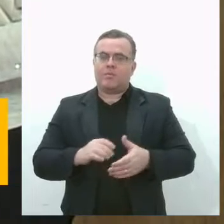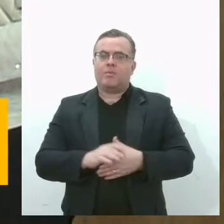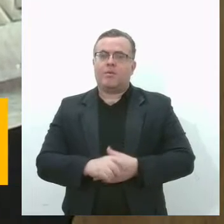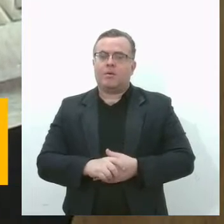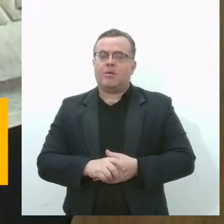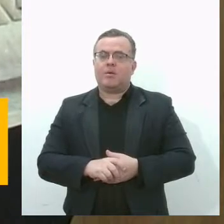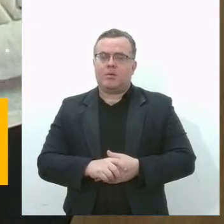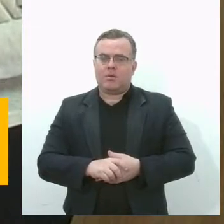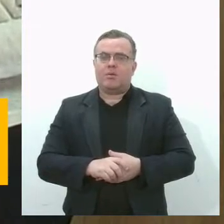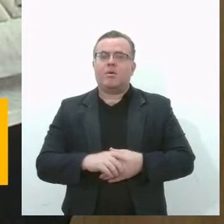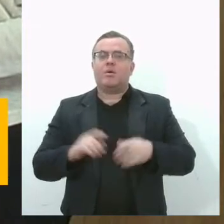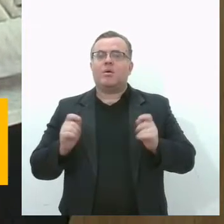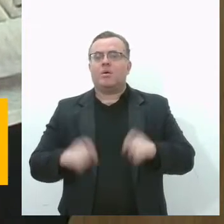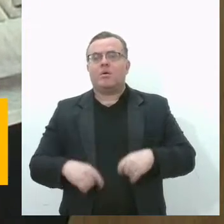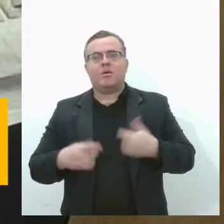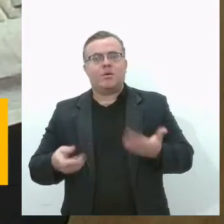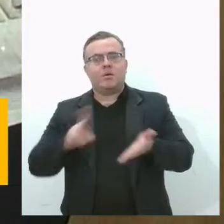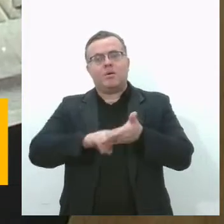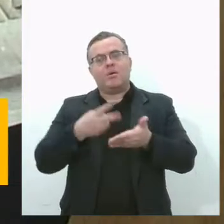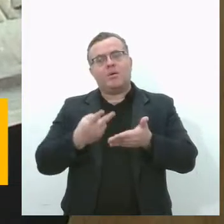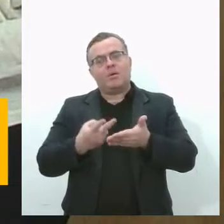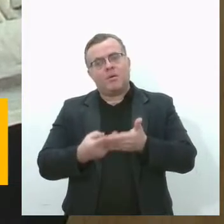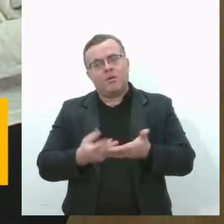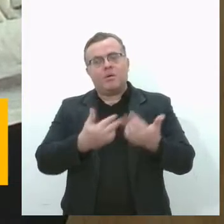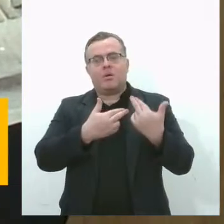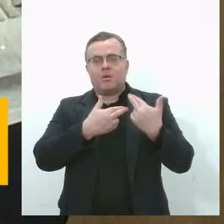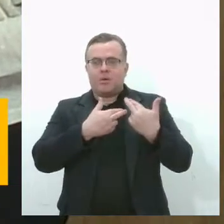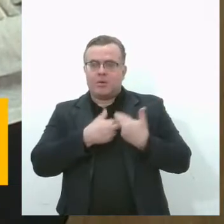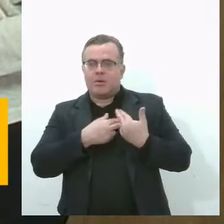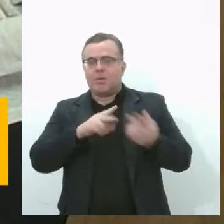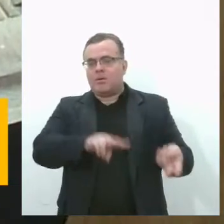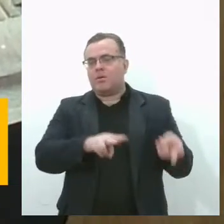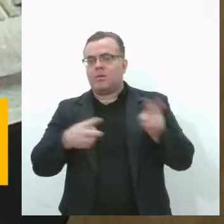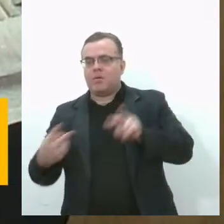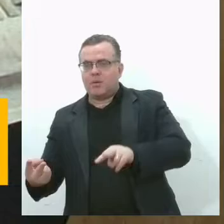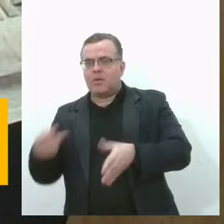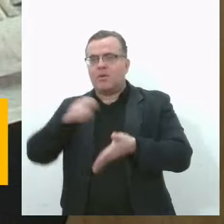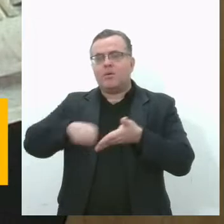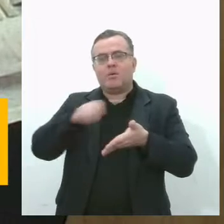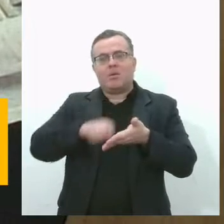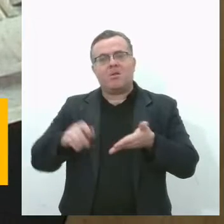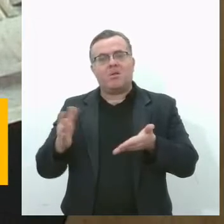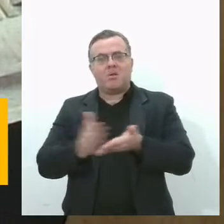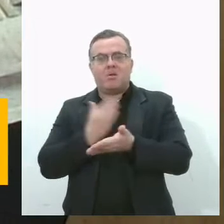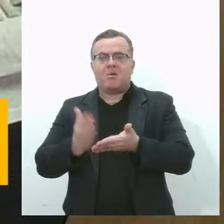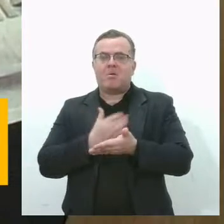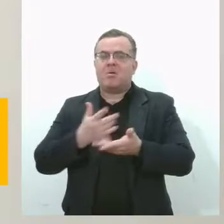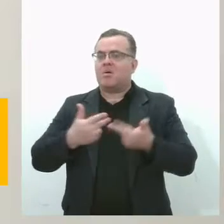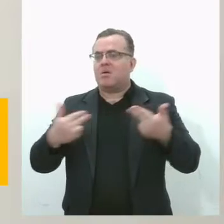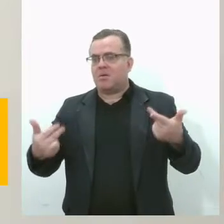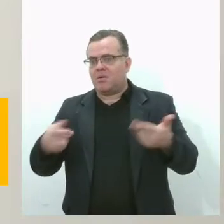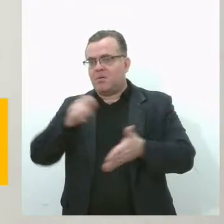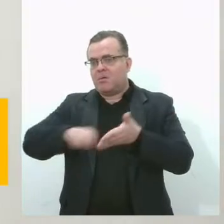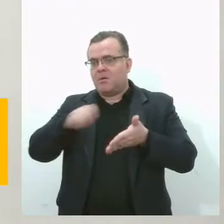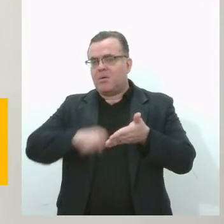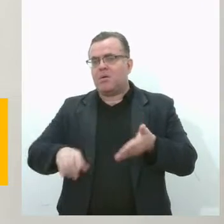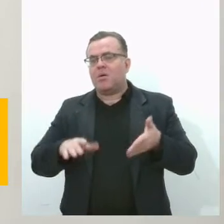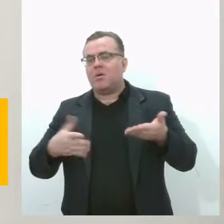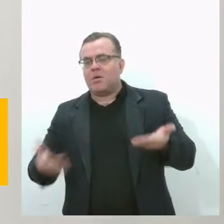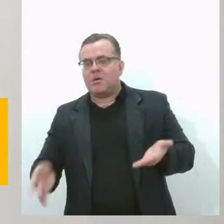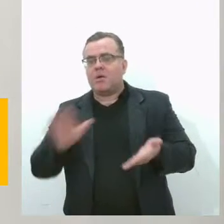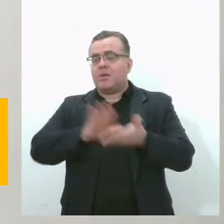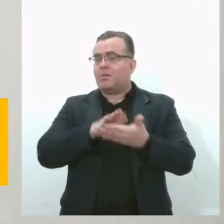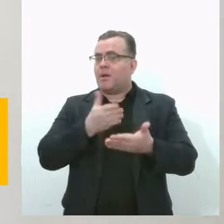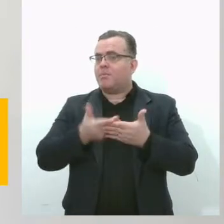Sim, sim. O tradutor, ele é responsável para a tradução de um livro, de uma língua escrita. Já o tradutor e intérprete de